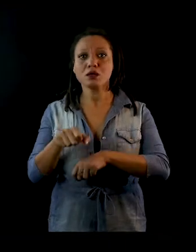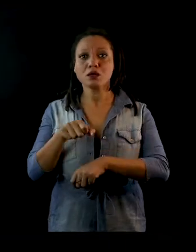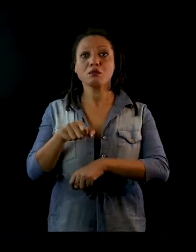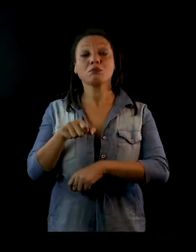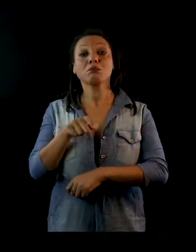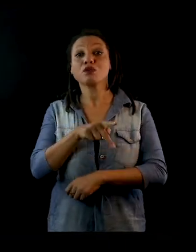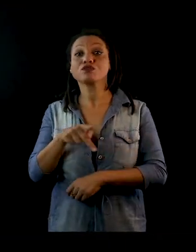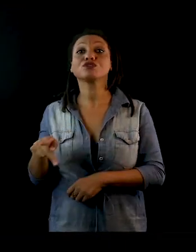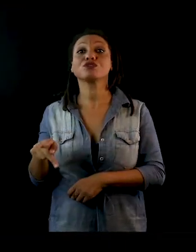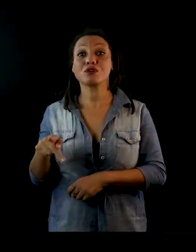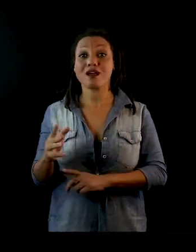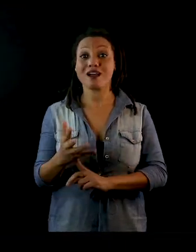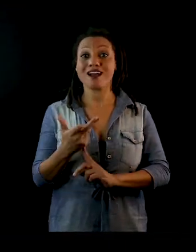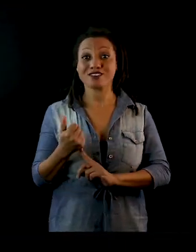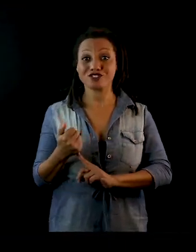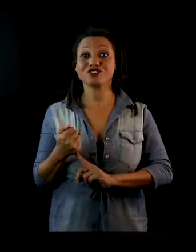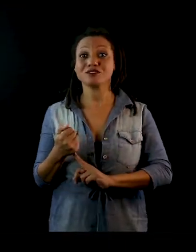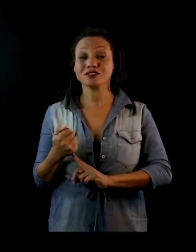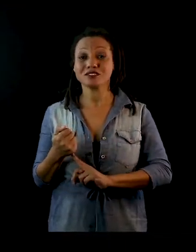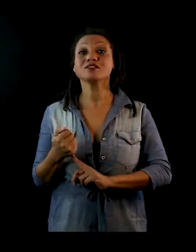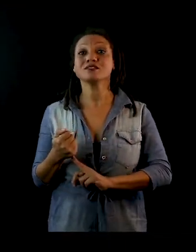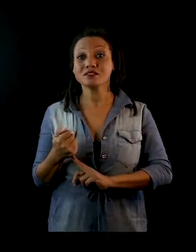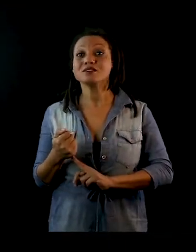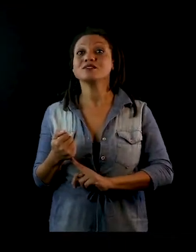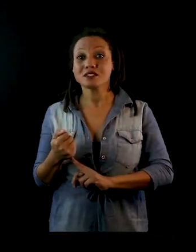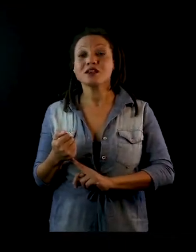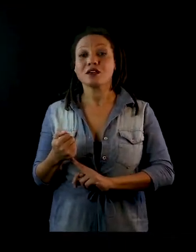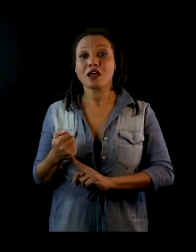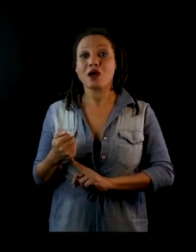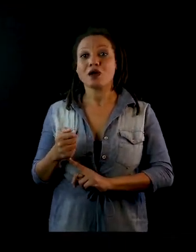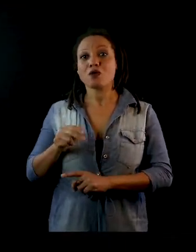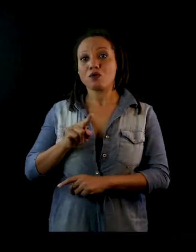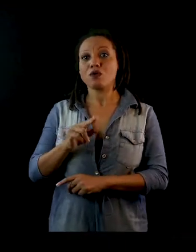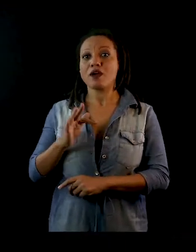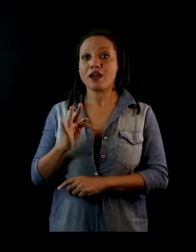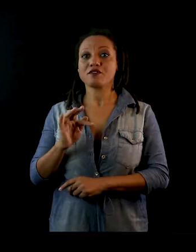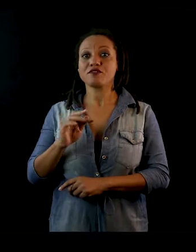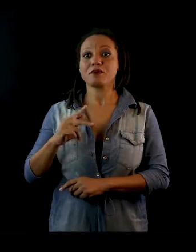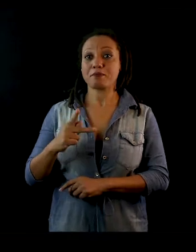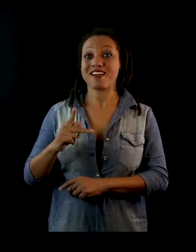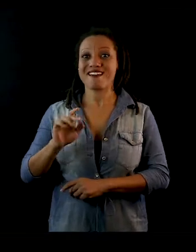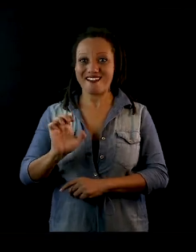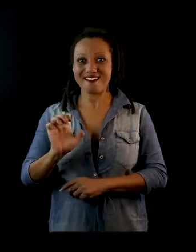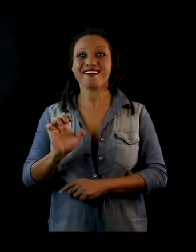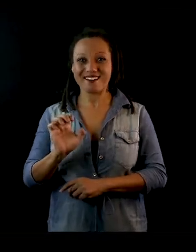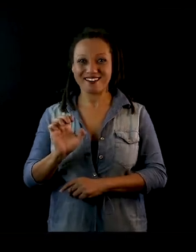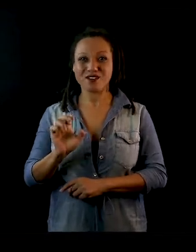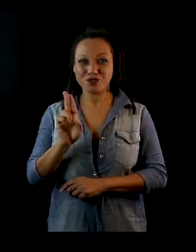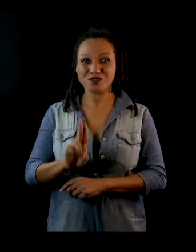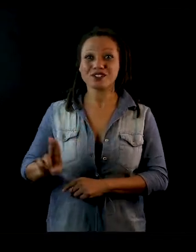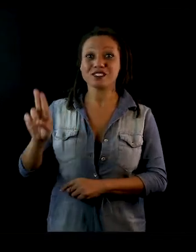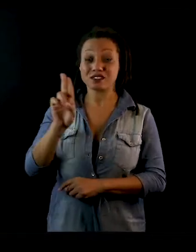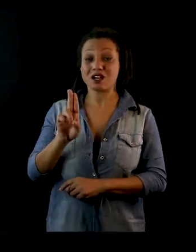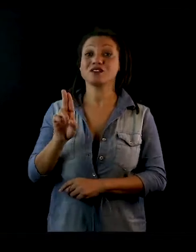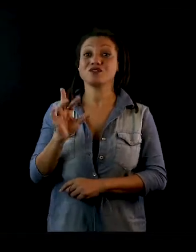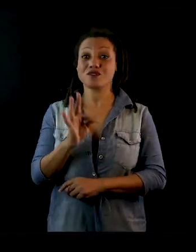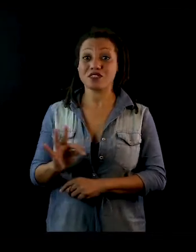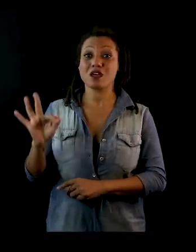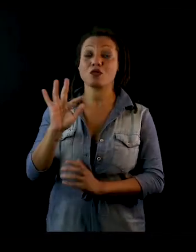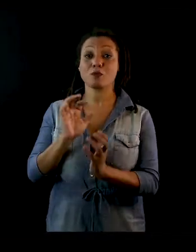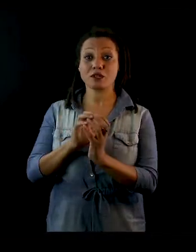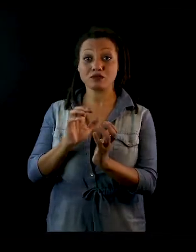professora de artes, eu sou licenciada pela UFPE, do Estado Federal de Pernambuco, em artes visuais.